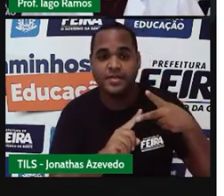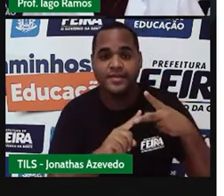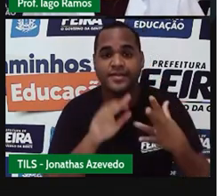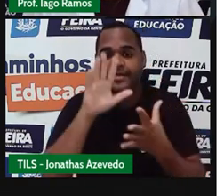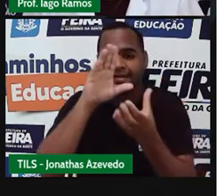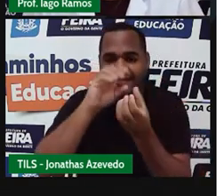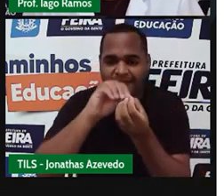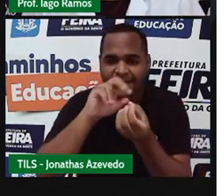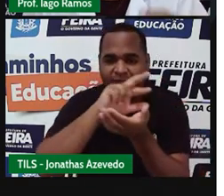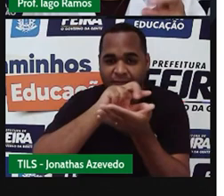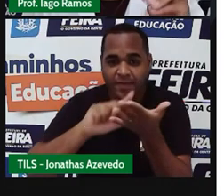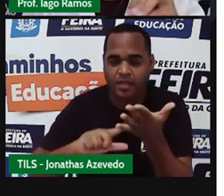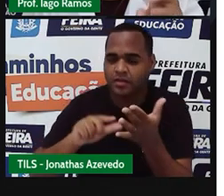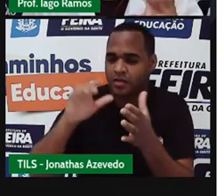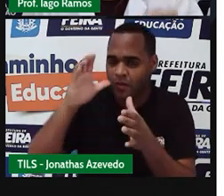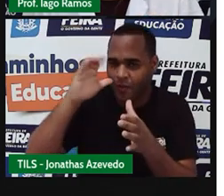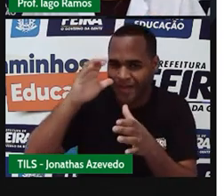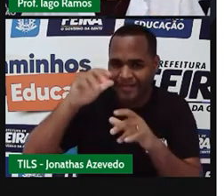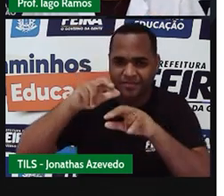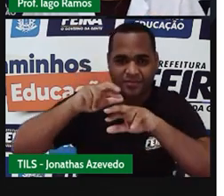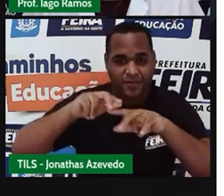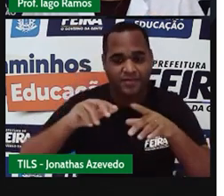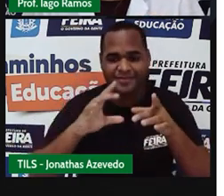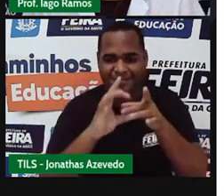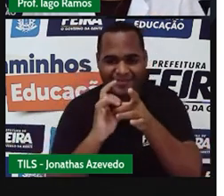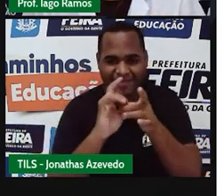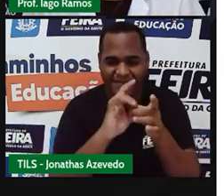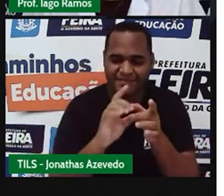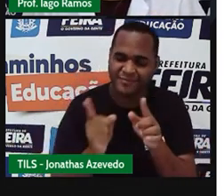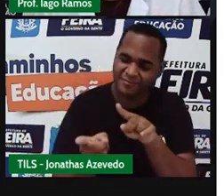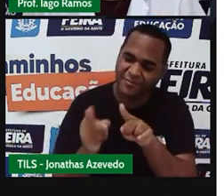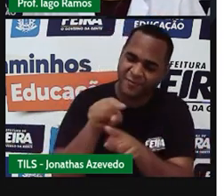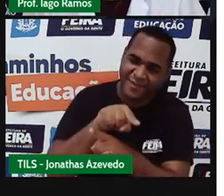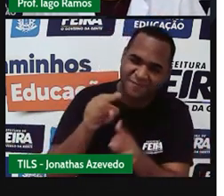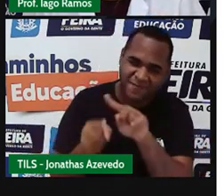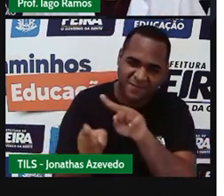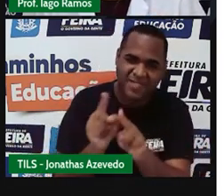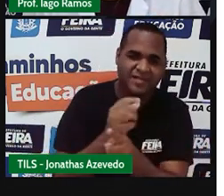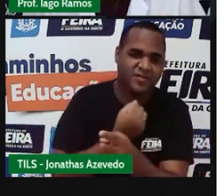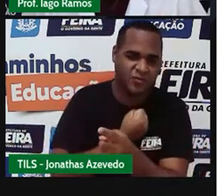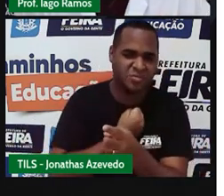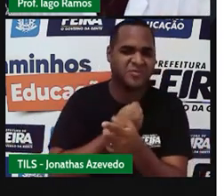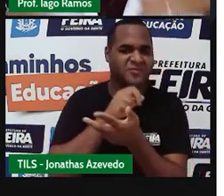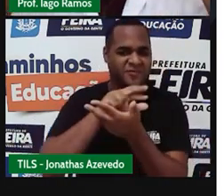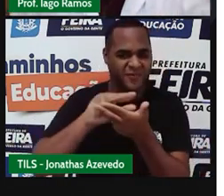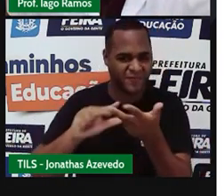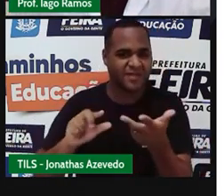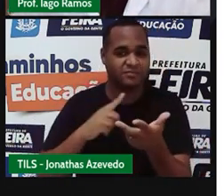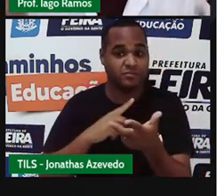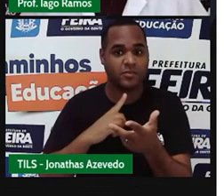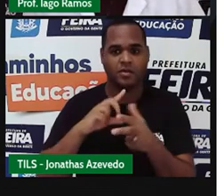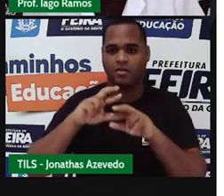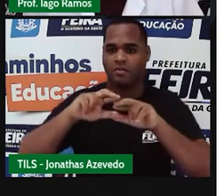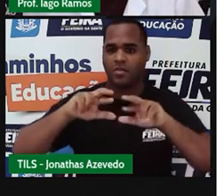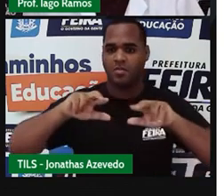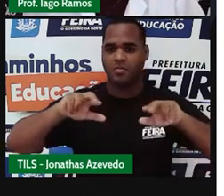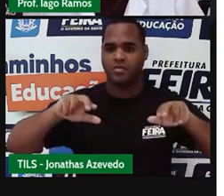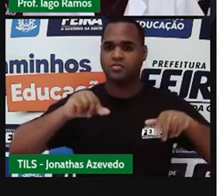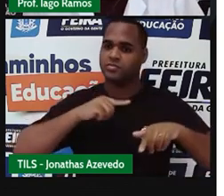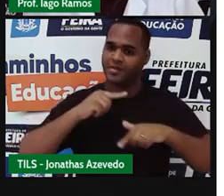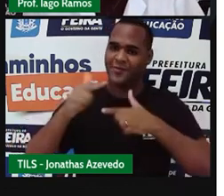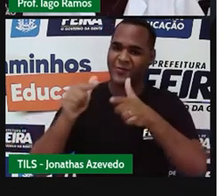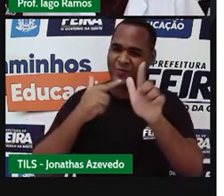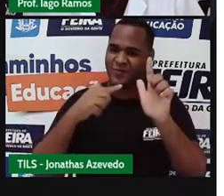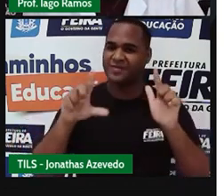uma outra coisa importante foi a gente tentar entender aí algumas curiosidades que a gente viu em relação à matemática de tantas outras que existem